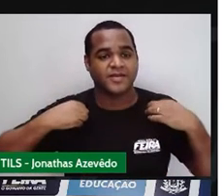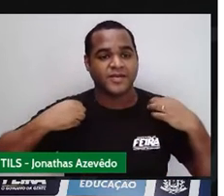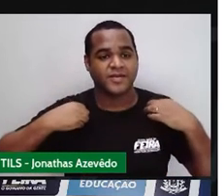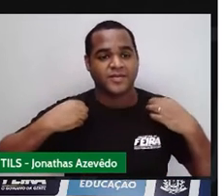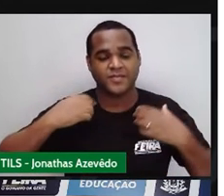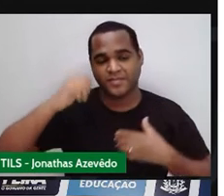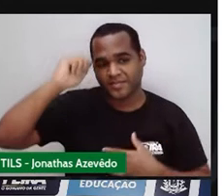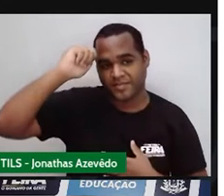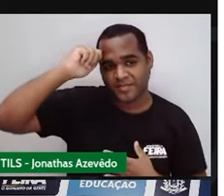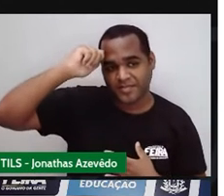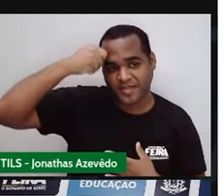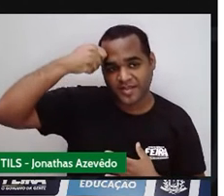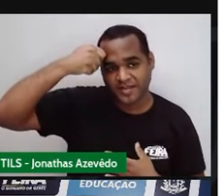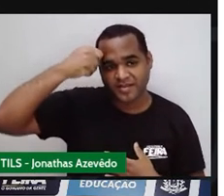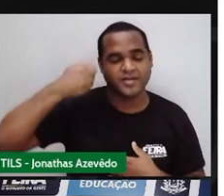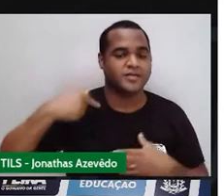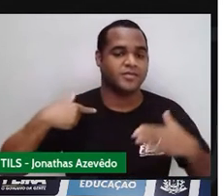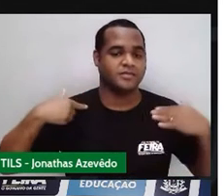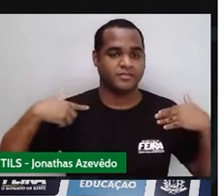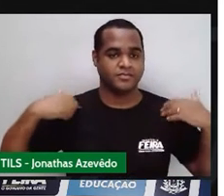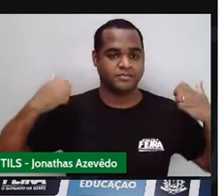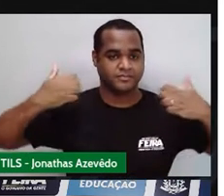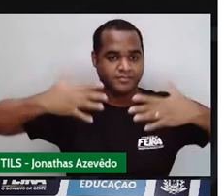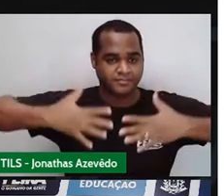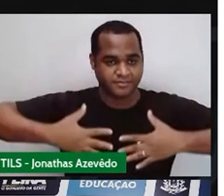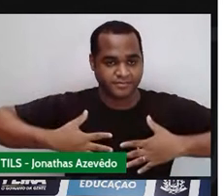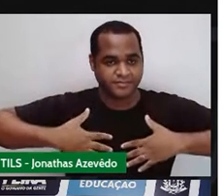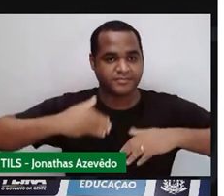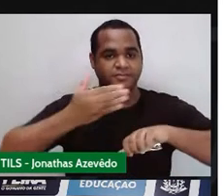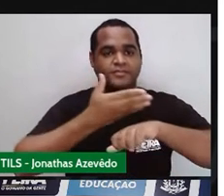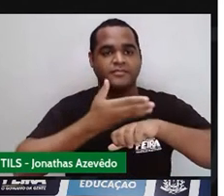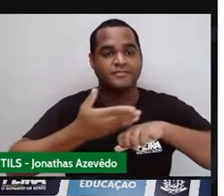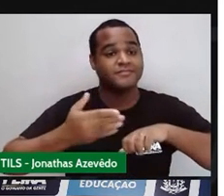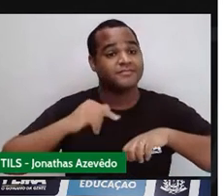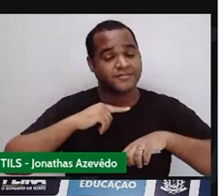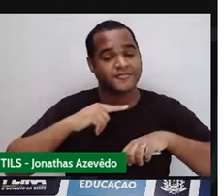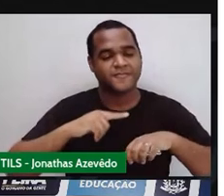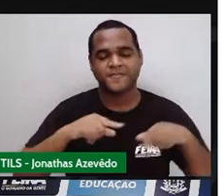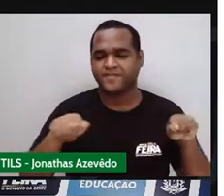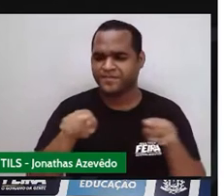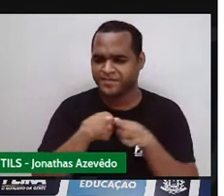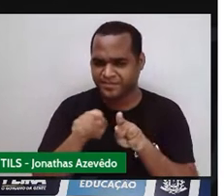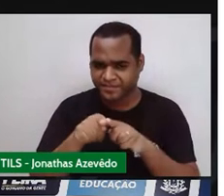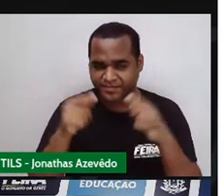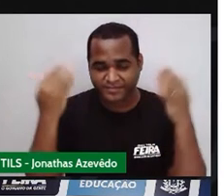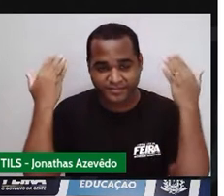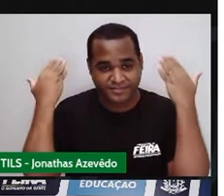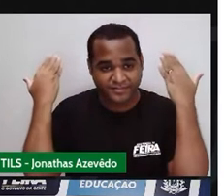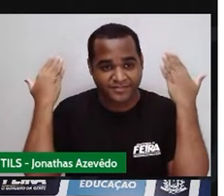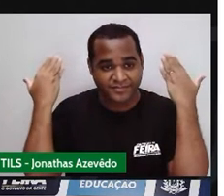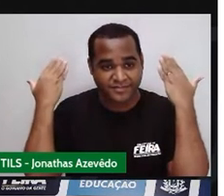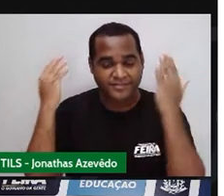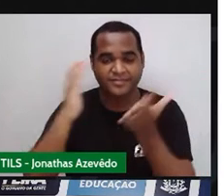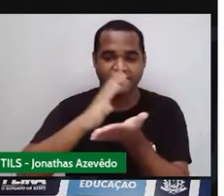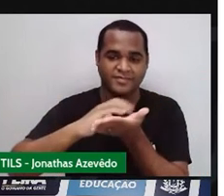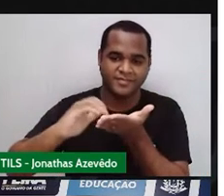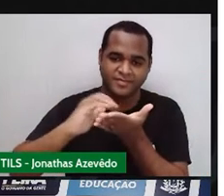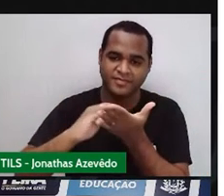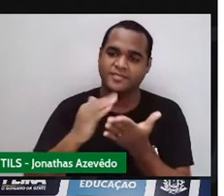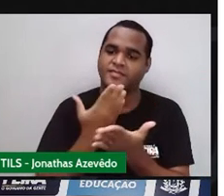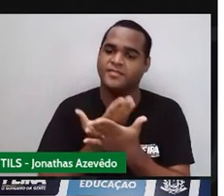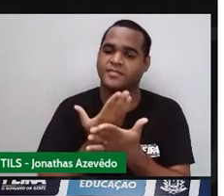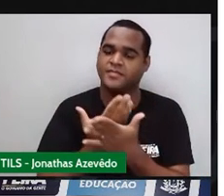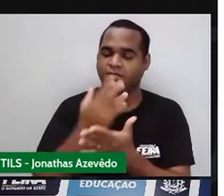agora uma camisa preta. E por cima, um jaleco branco atrás de mim, o cartaz da Secretaria Municipal de